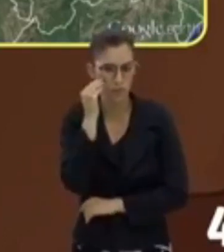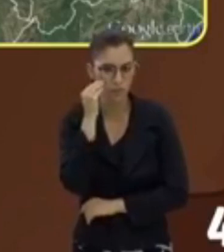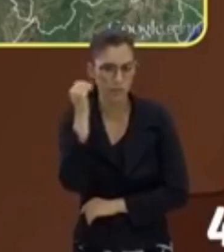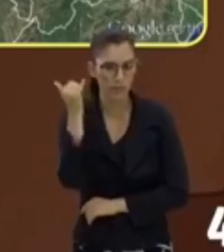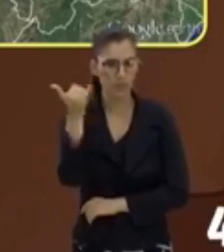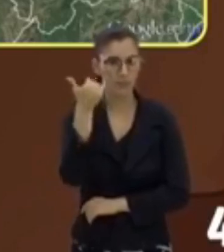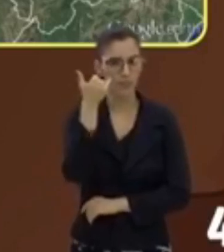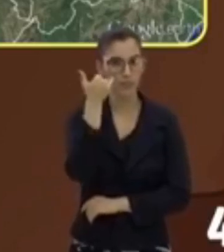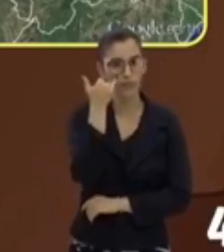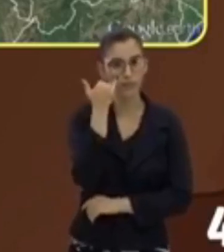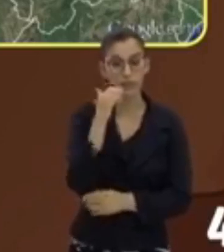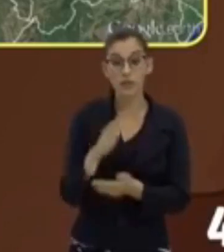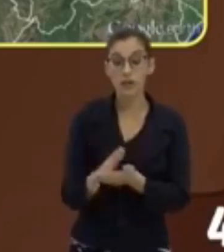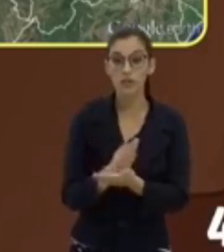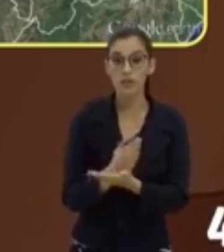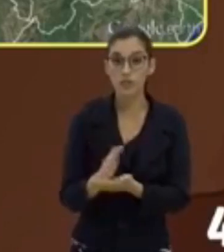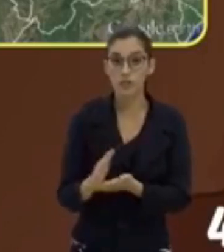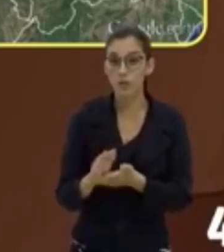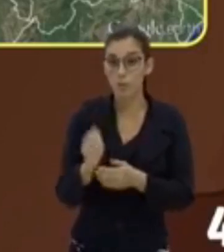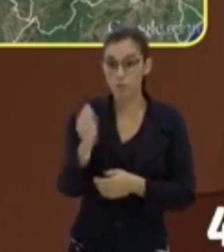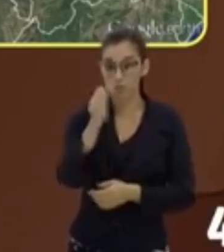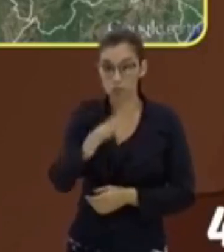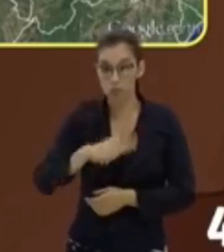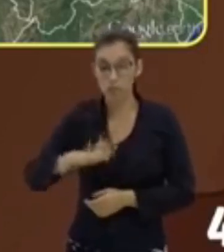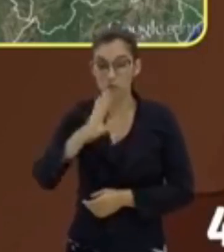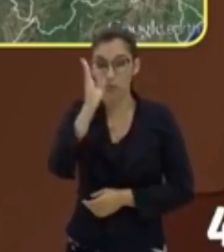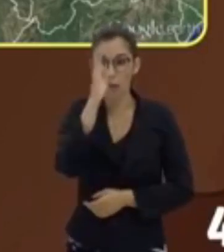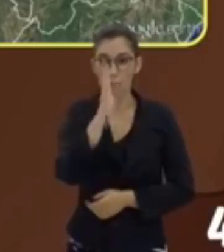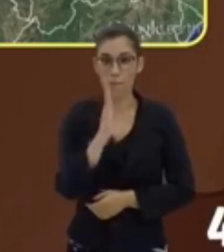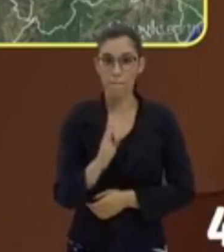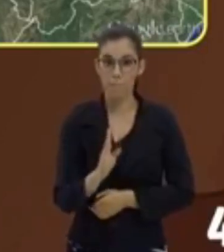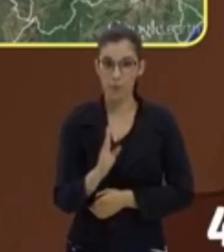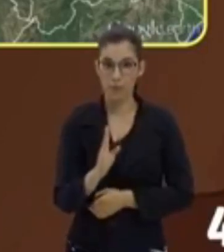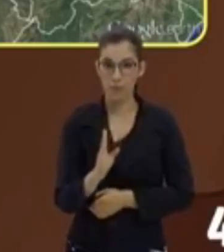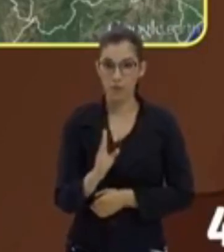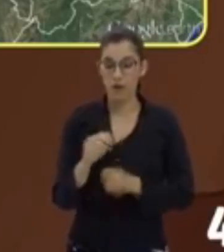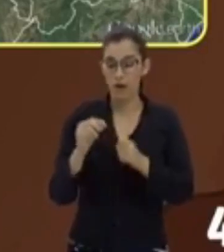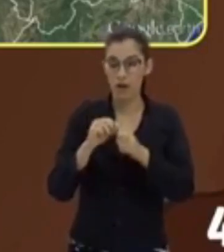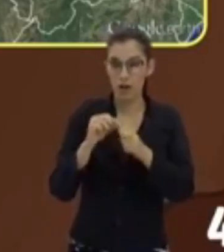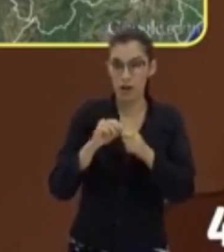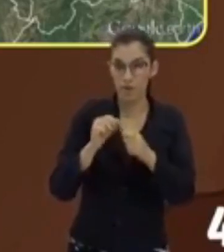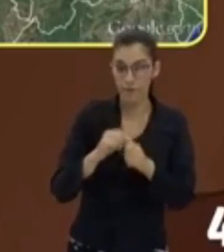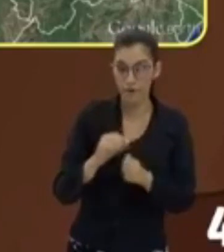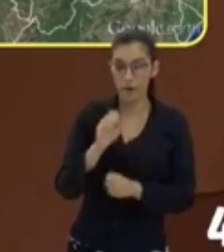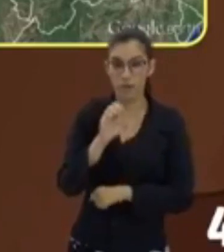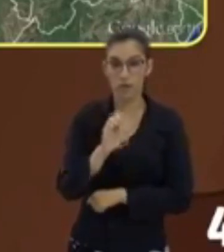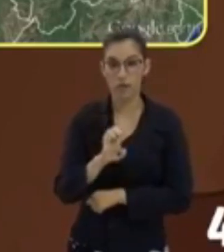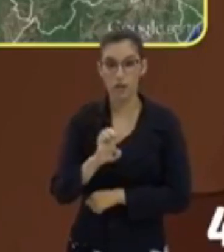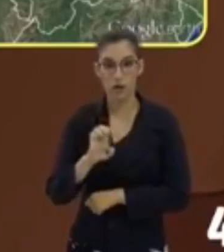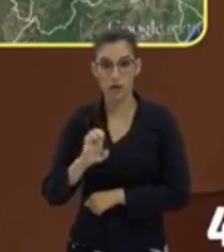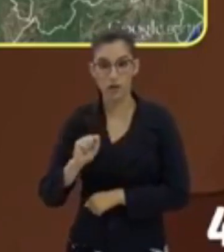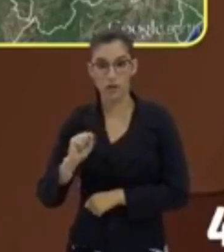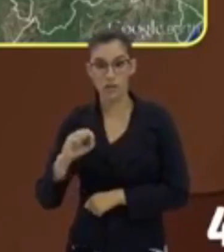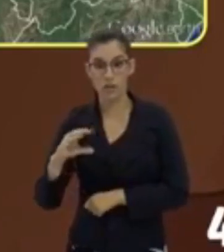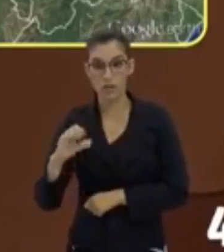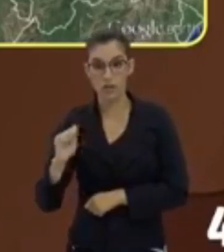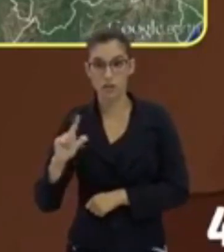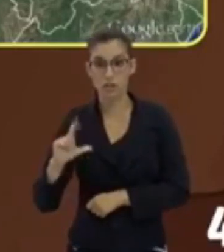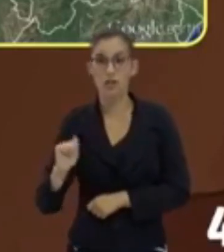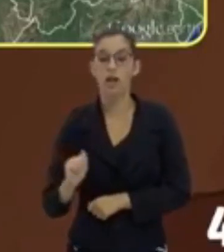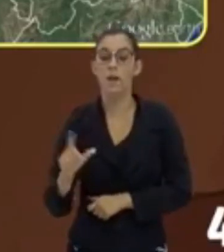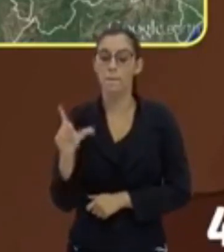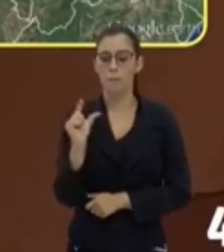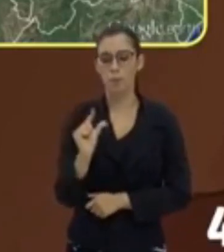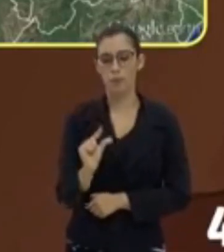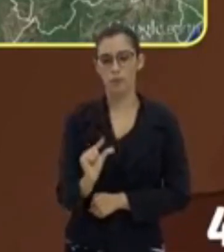Geralmente o mapa é feito em escala pequena. Geralmente o mapa é feito em escala pequena,